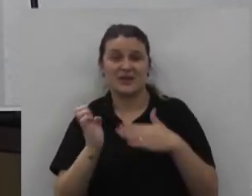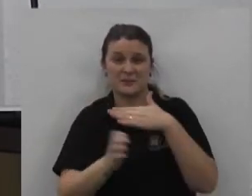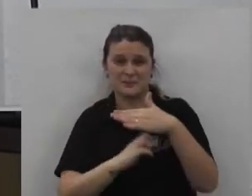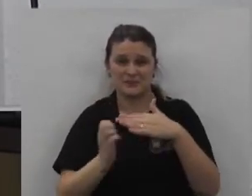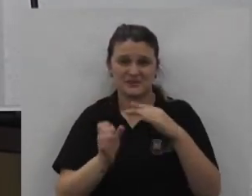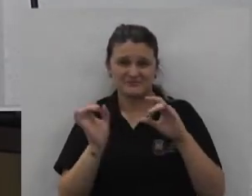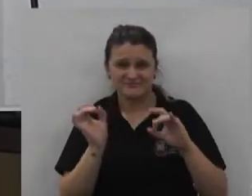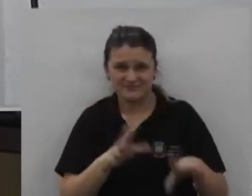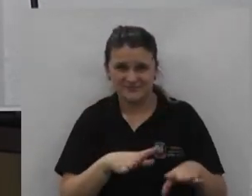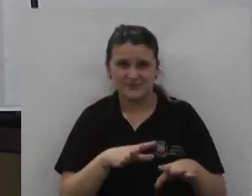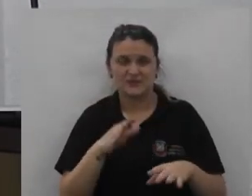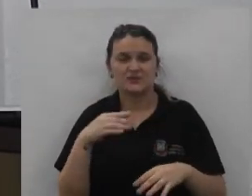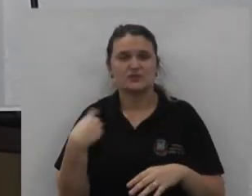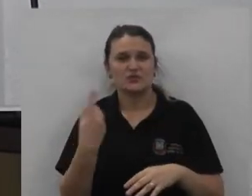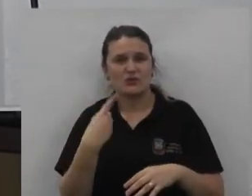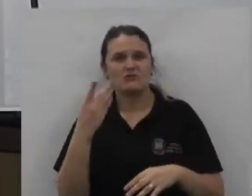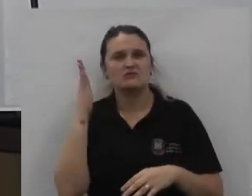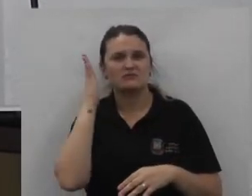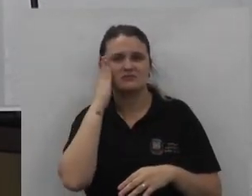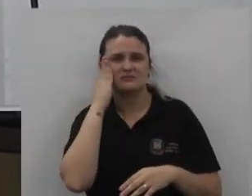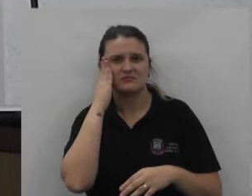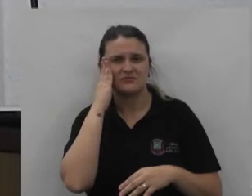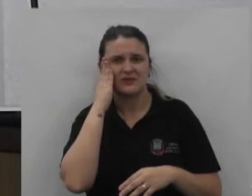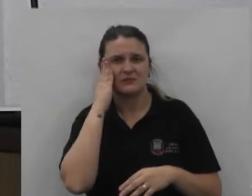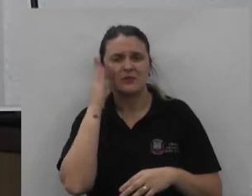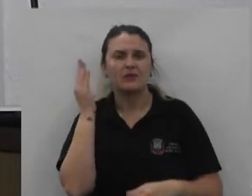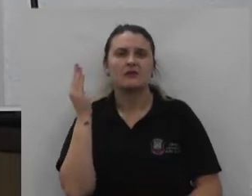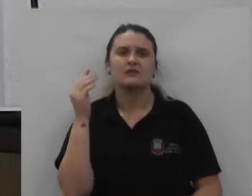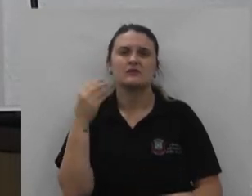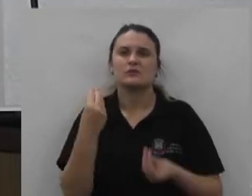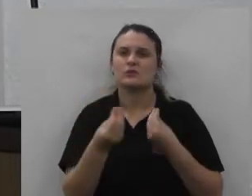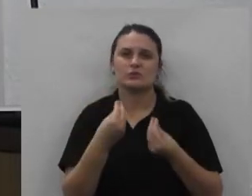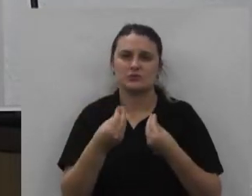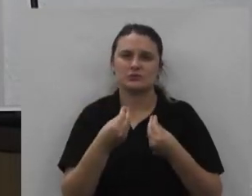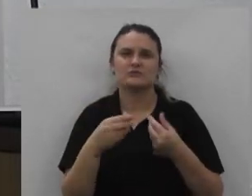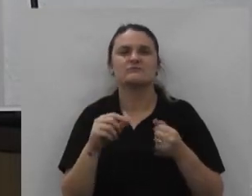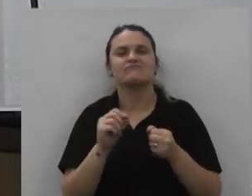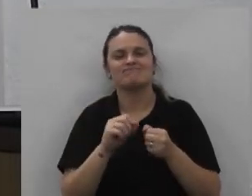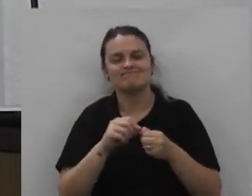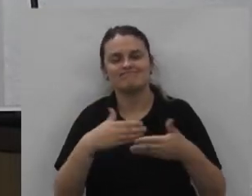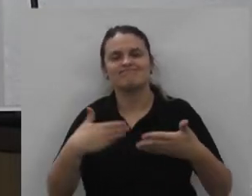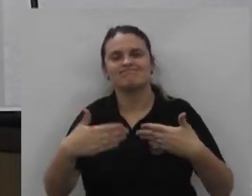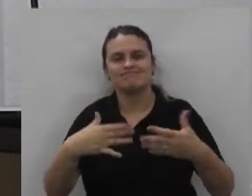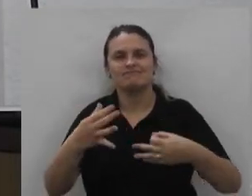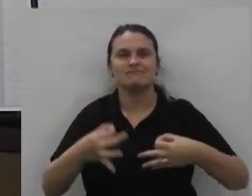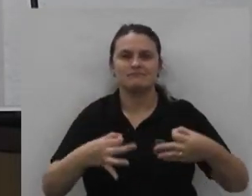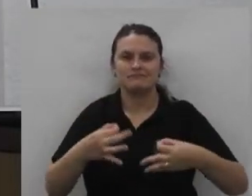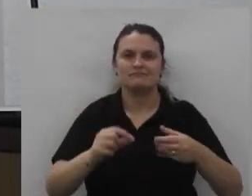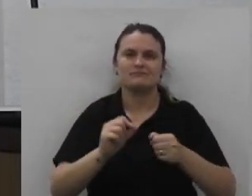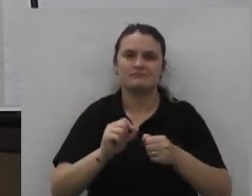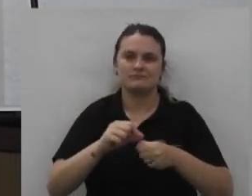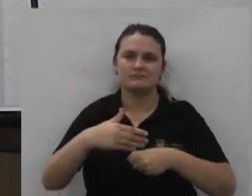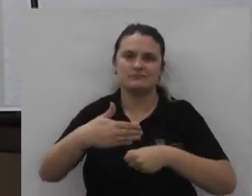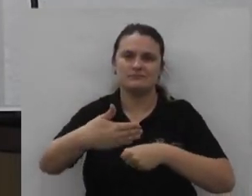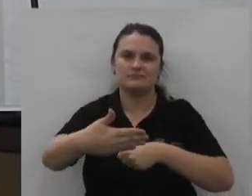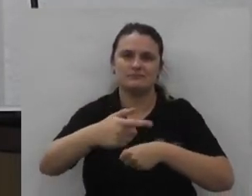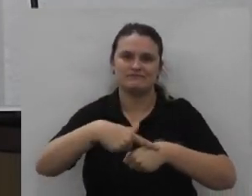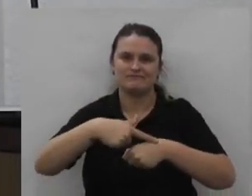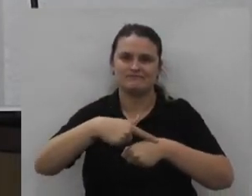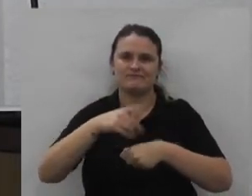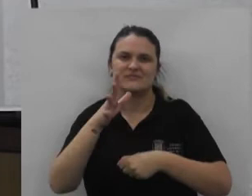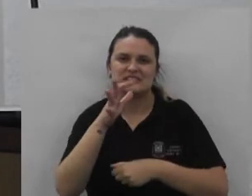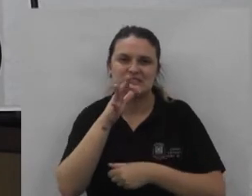abandona e todos nós somos servidores que está a maioria servidor público aqui entenda que daí tem todo o trâmite judicial para ser feito por isso